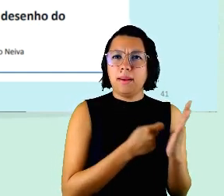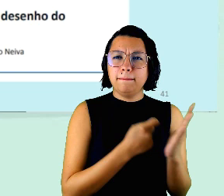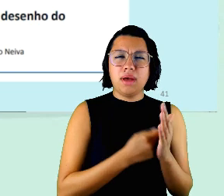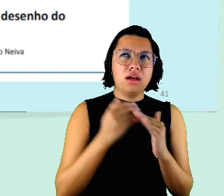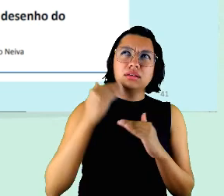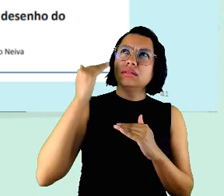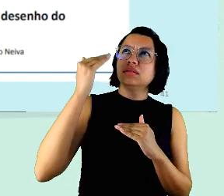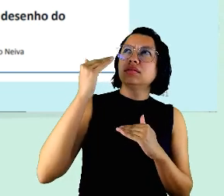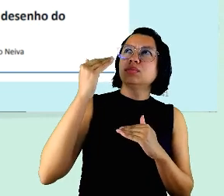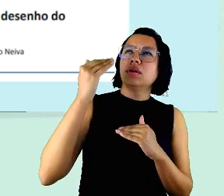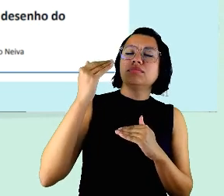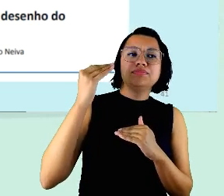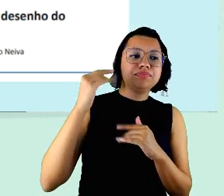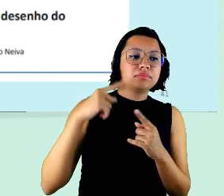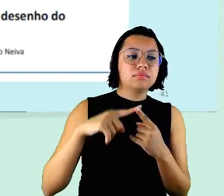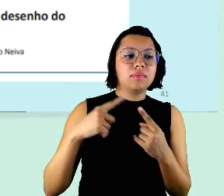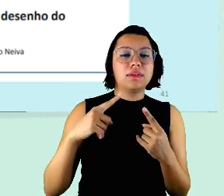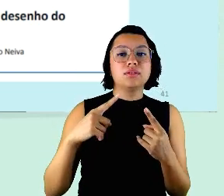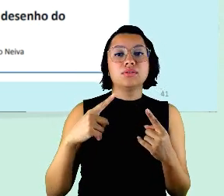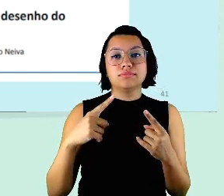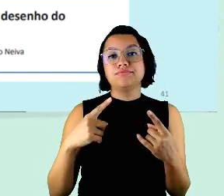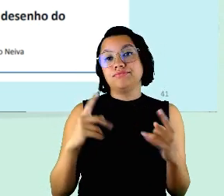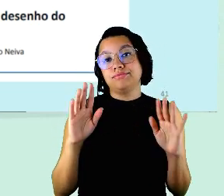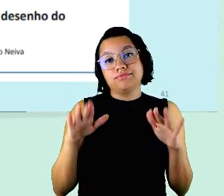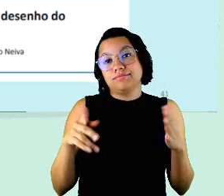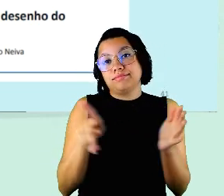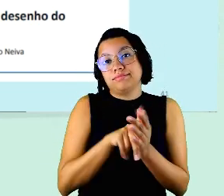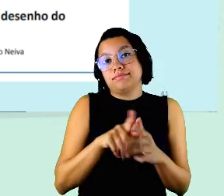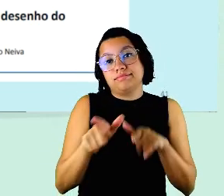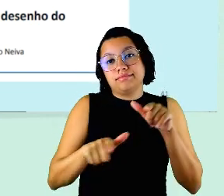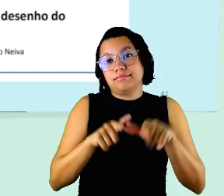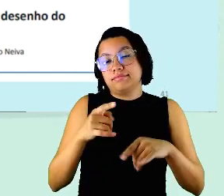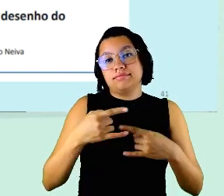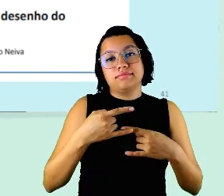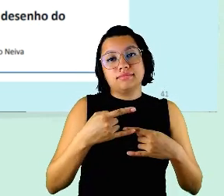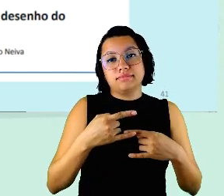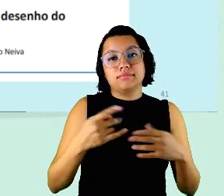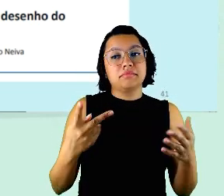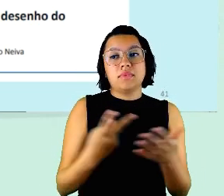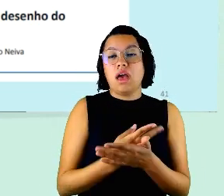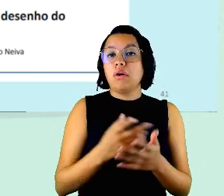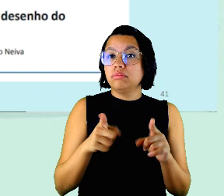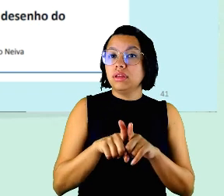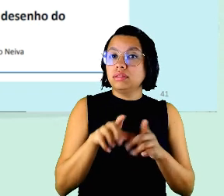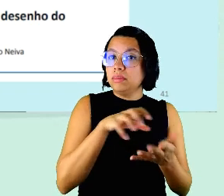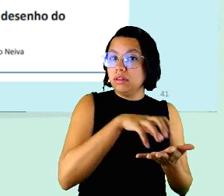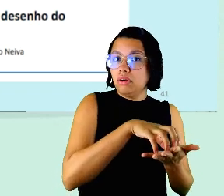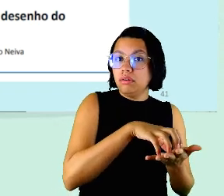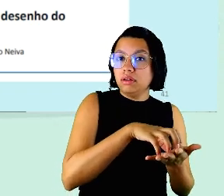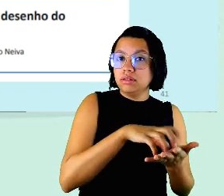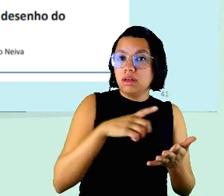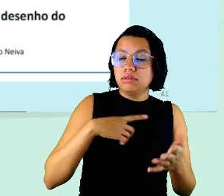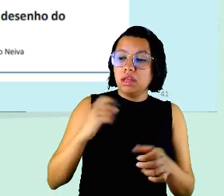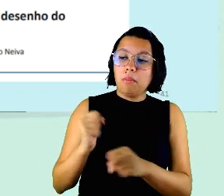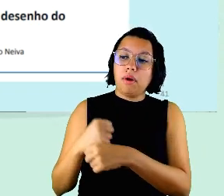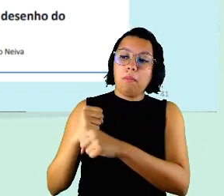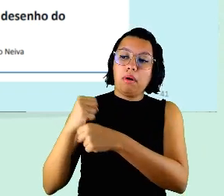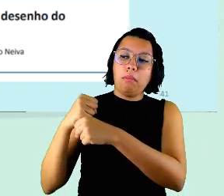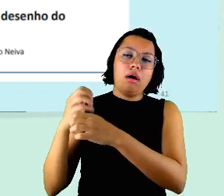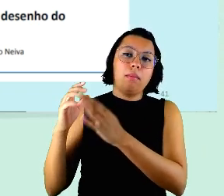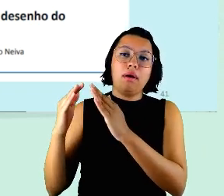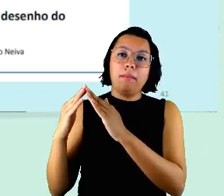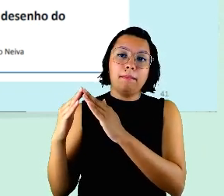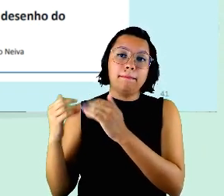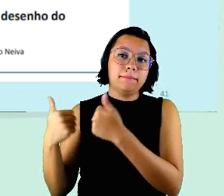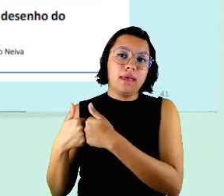isso foi do trabalho remoto isso acontece também na nossa organização às vezes tem uma obra só que a gente não fica